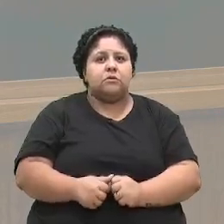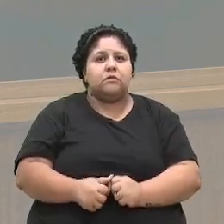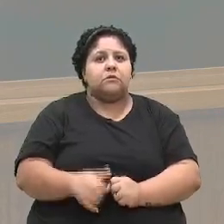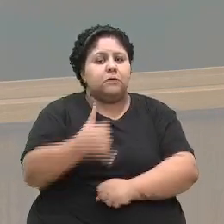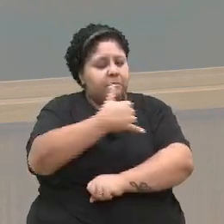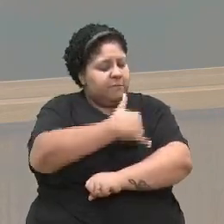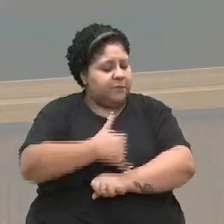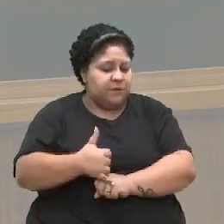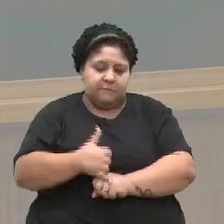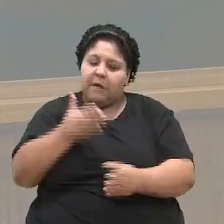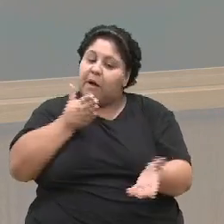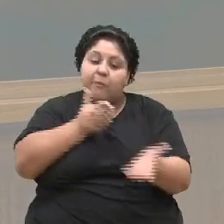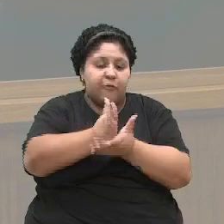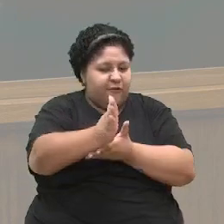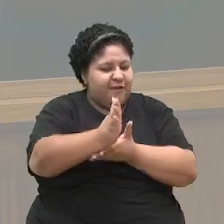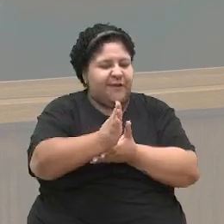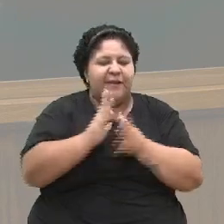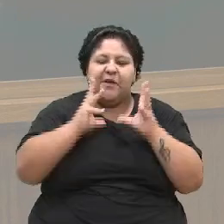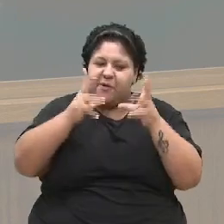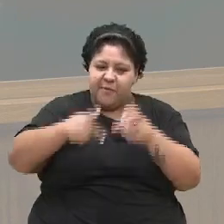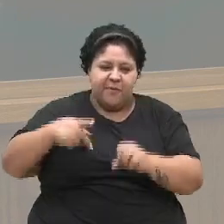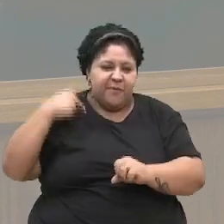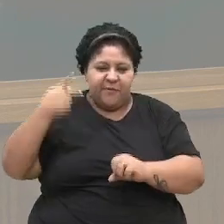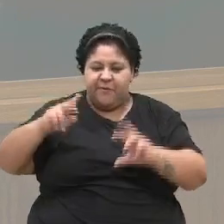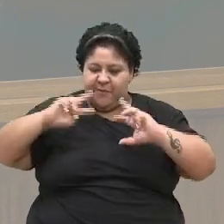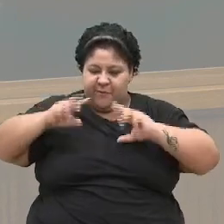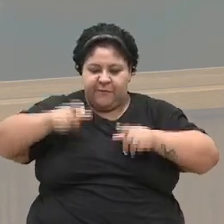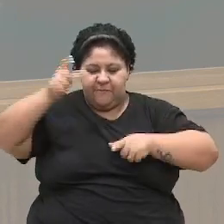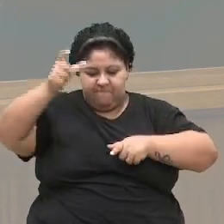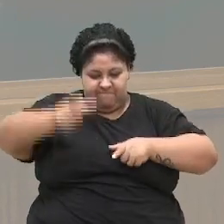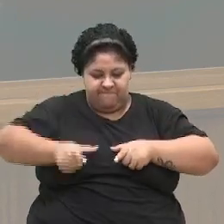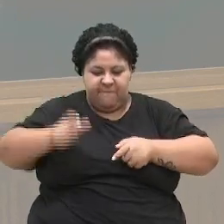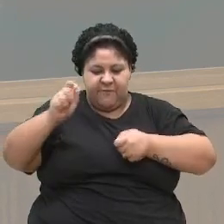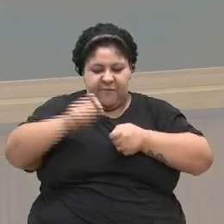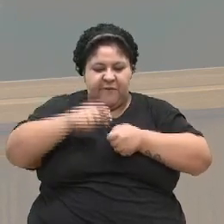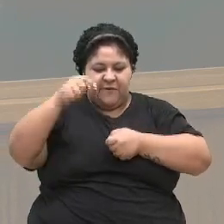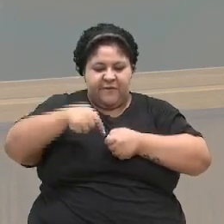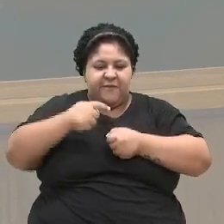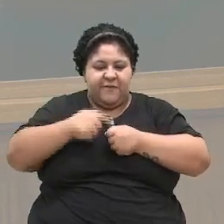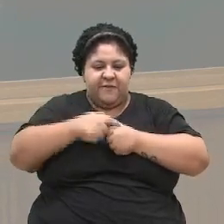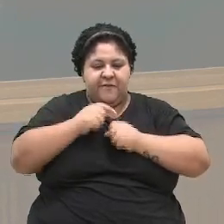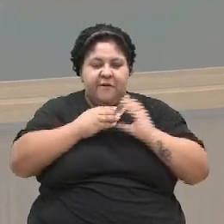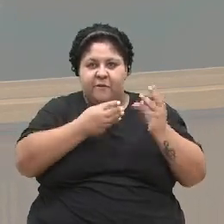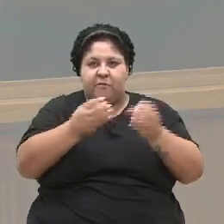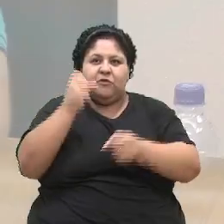unanimidade, pelo reconhecimento que essa pessoa faz à nossa cidade há tantos anos. Obrigada. Obrigada. Obrigada.